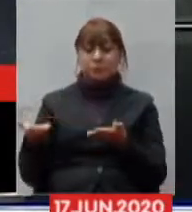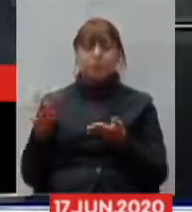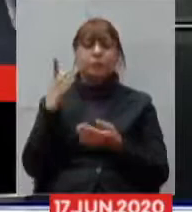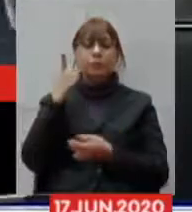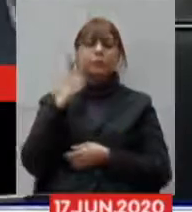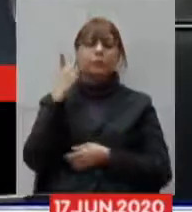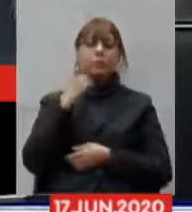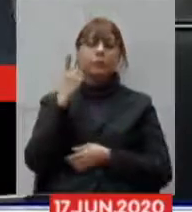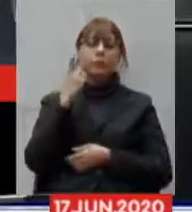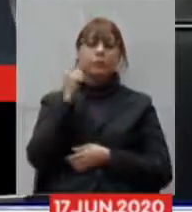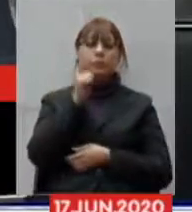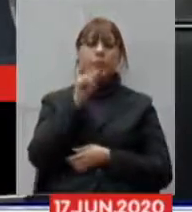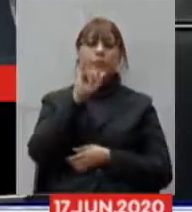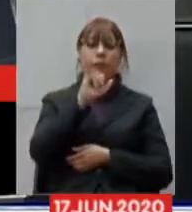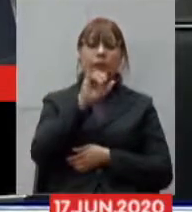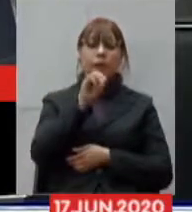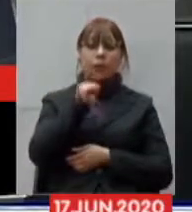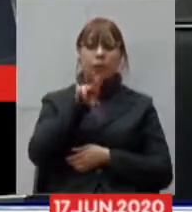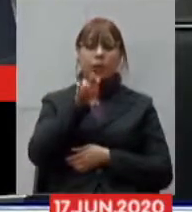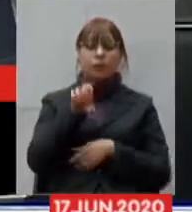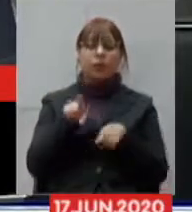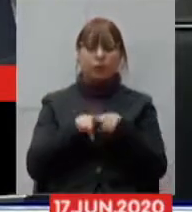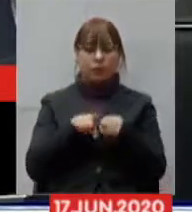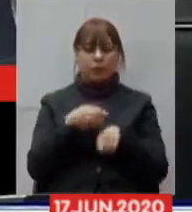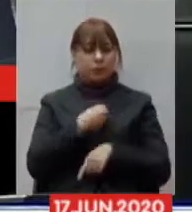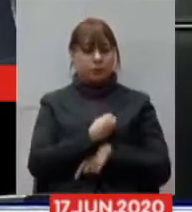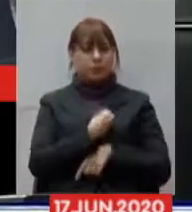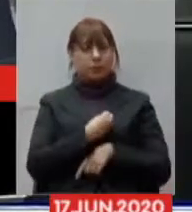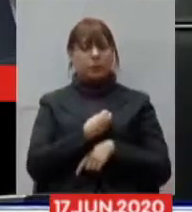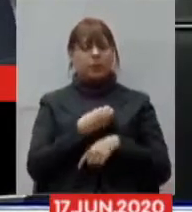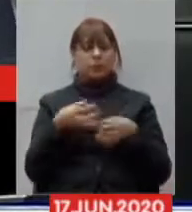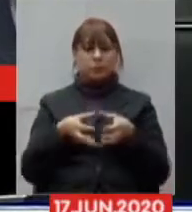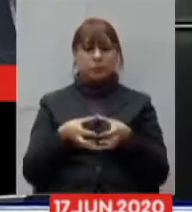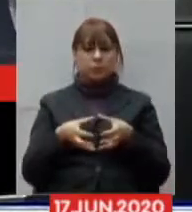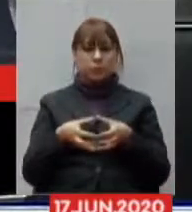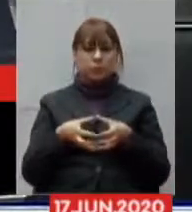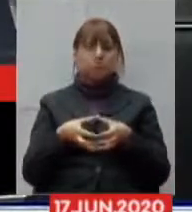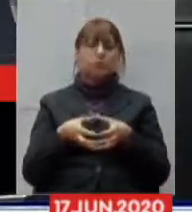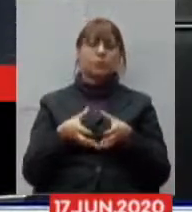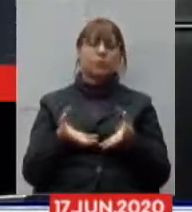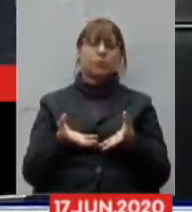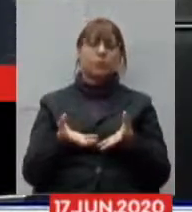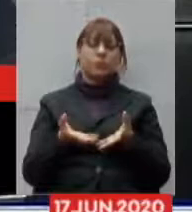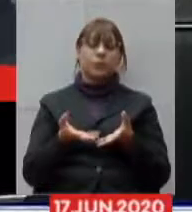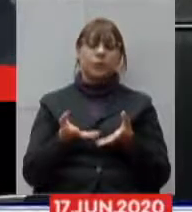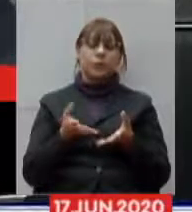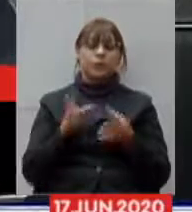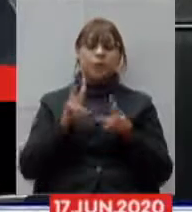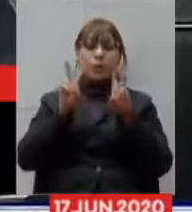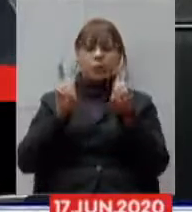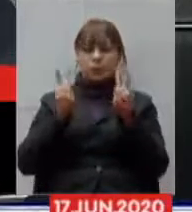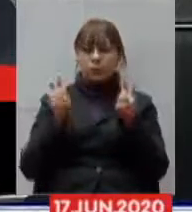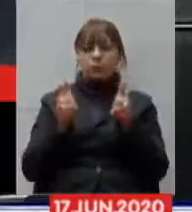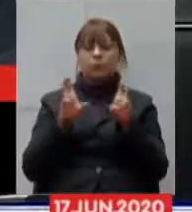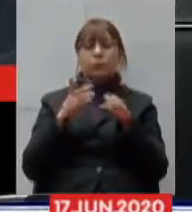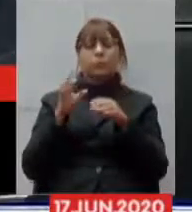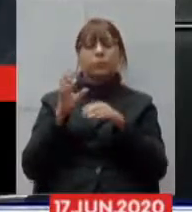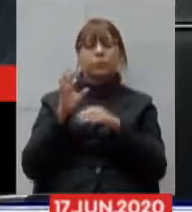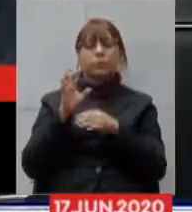a deputada Ione Pinheiro membro efetivo da comissão de assuntos municipais e regionalização para os seus questionamentos